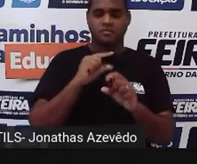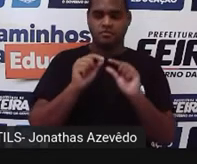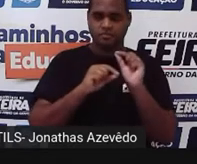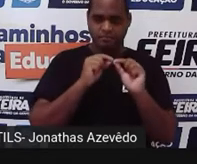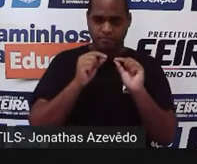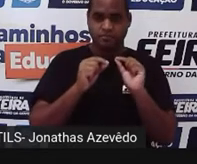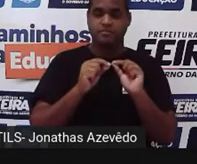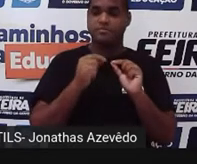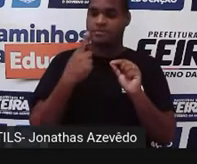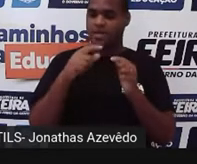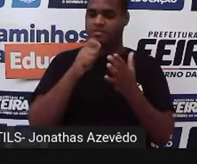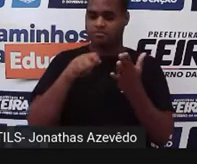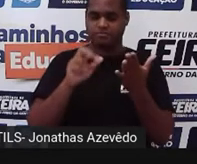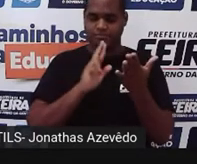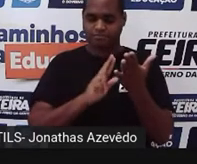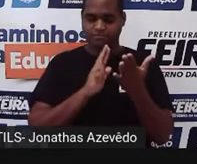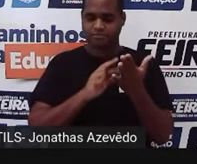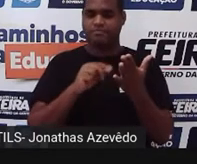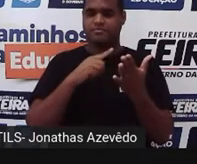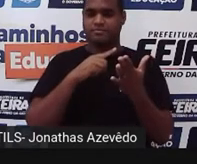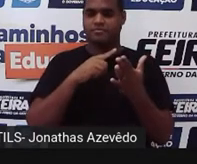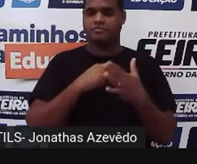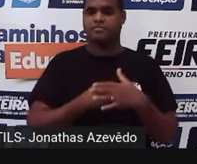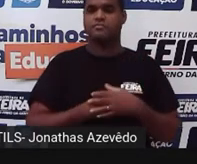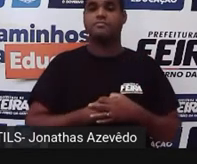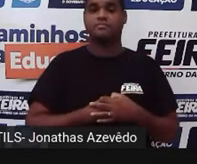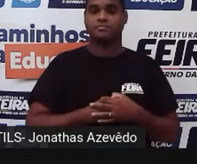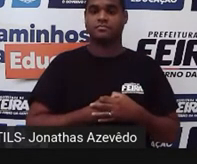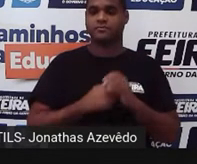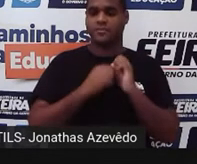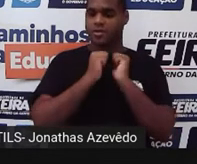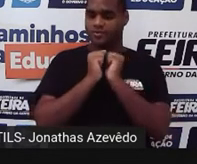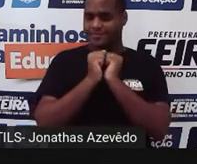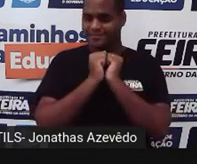rascunho, sim. Certo? Então vamos lá. Vamos juntos.